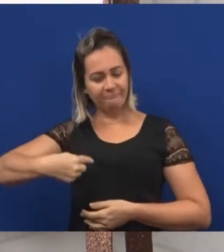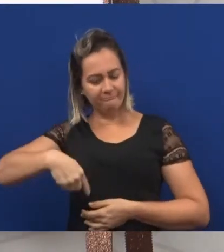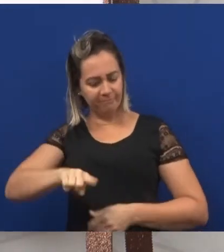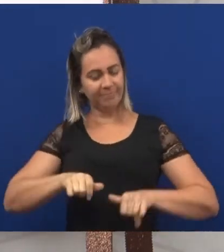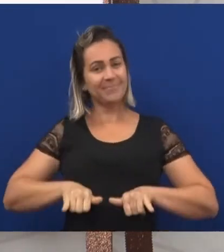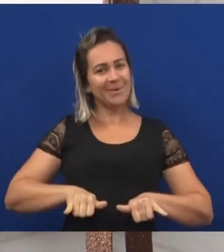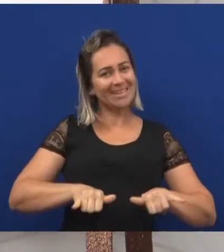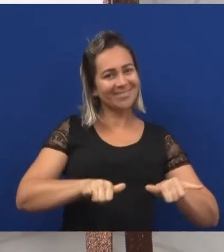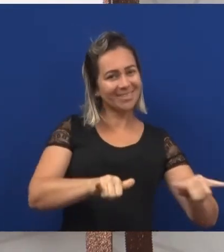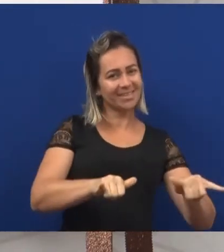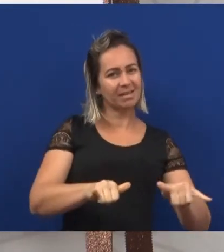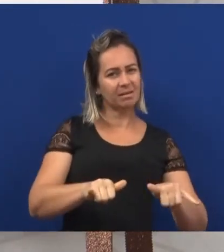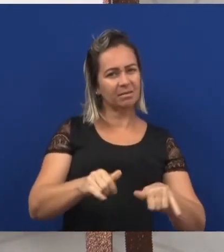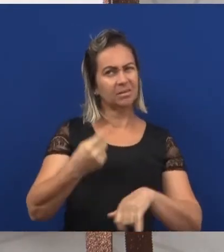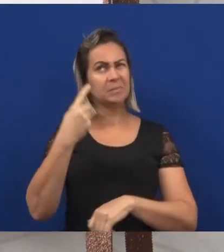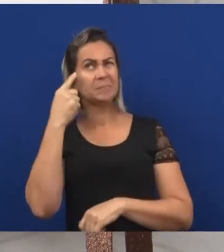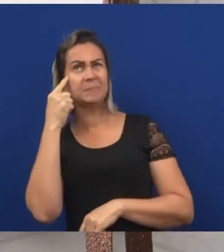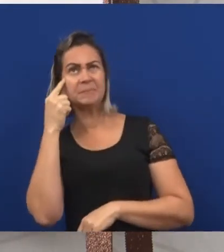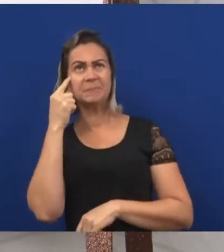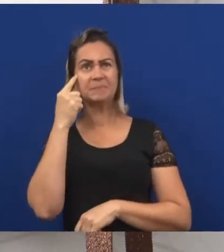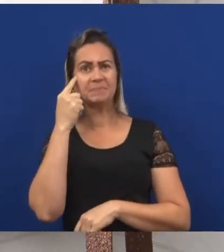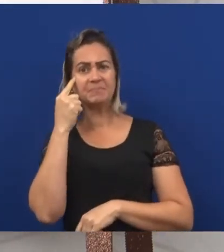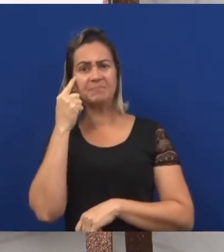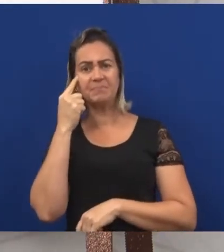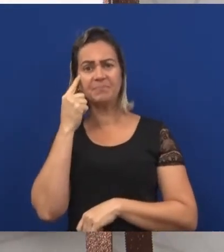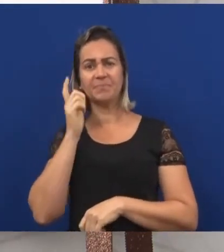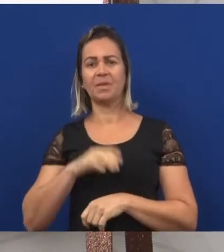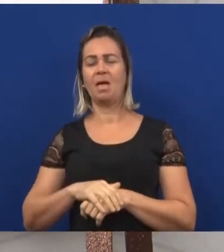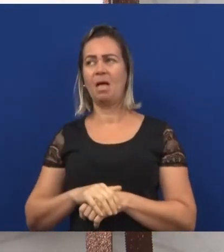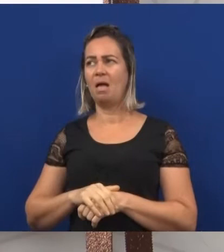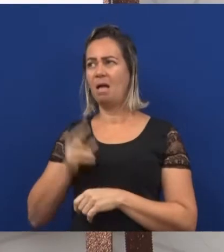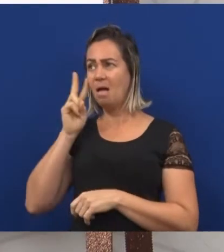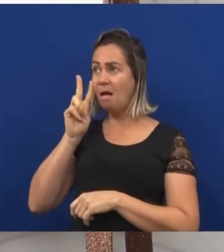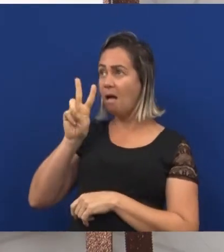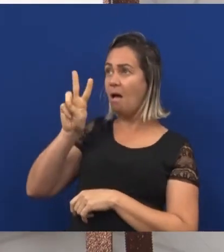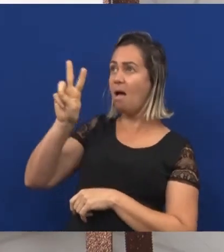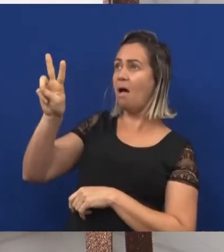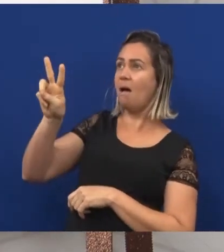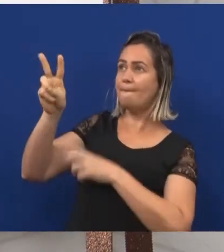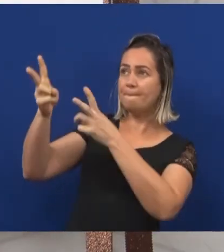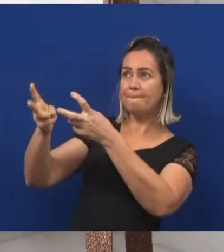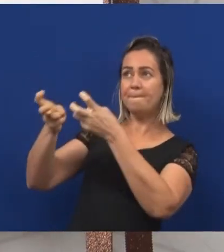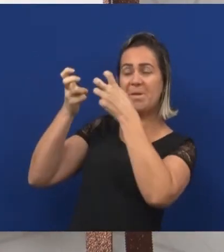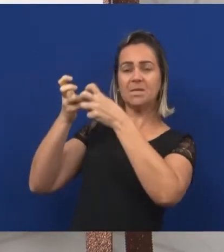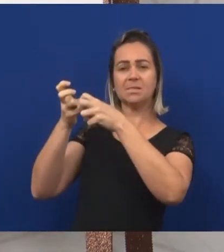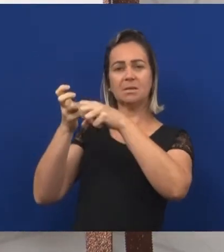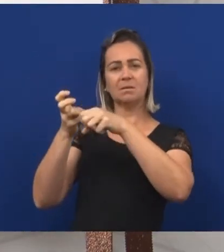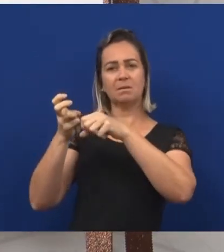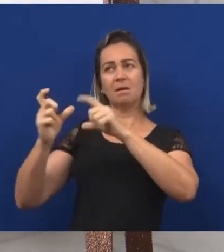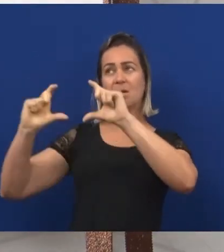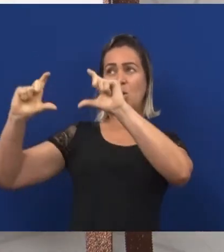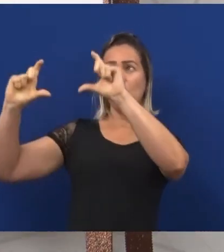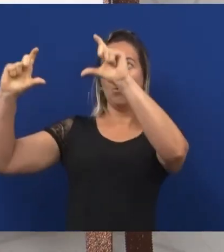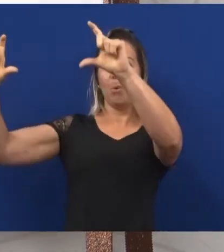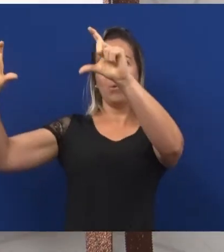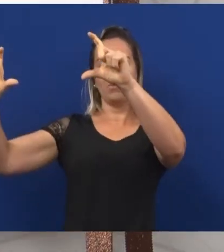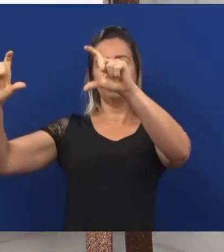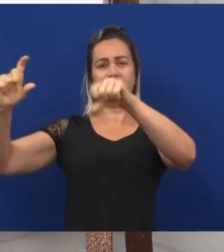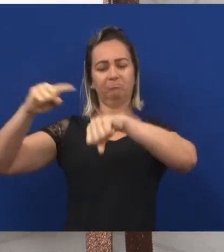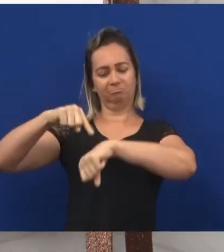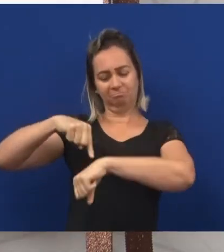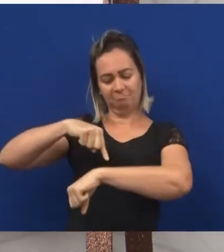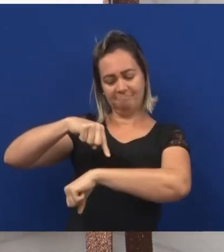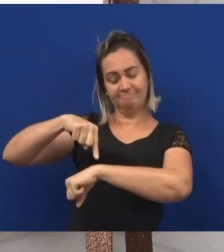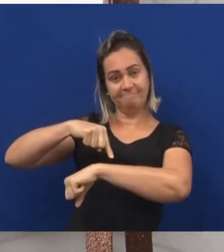olhou para a parede do mercado e viu lá um relógio. E percebeu que já estava